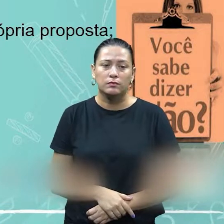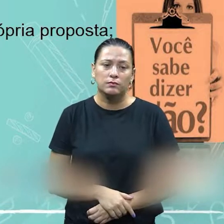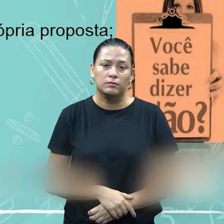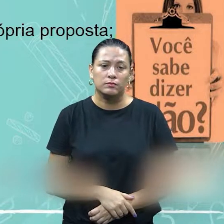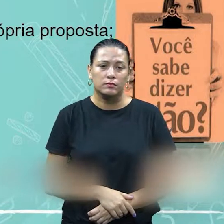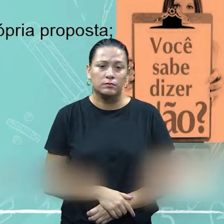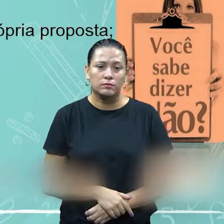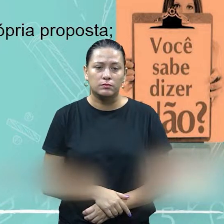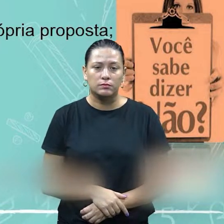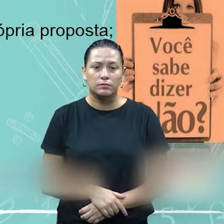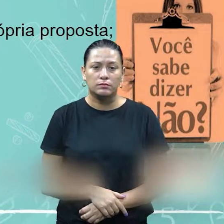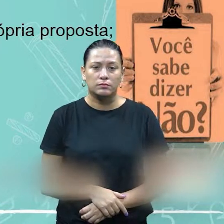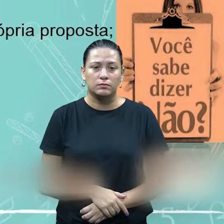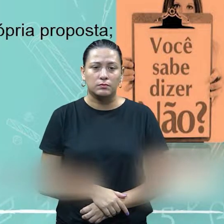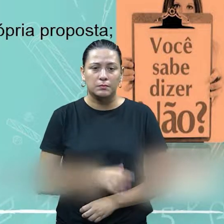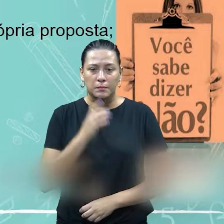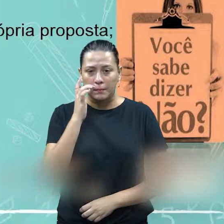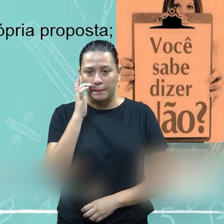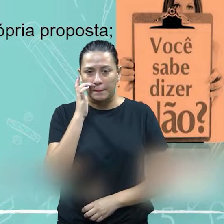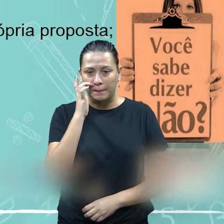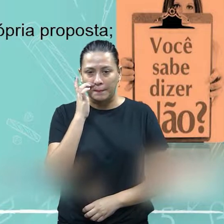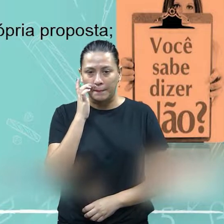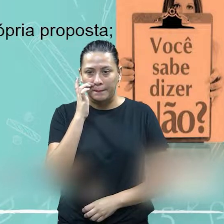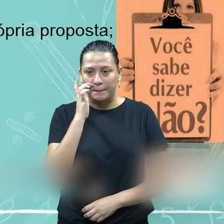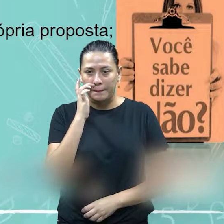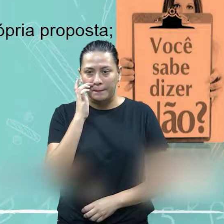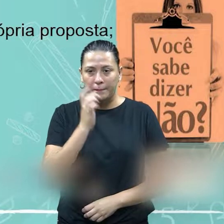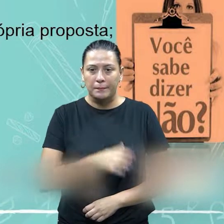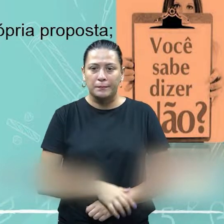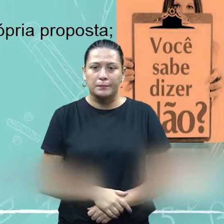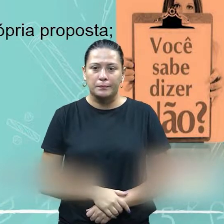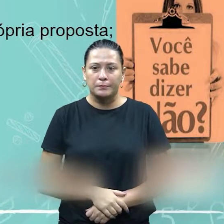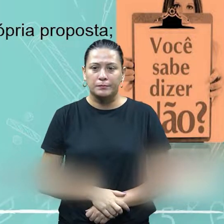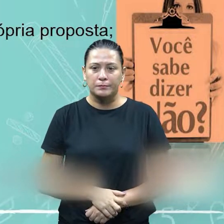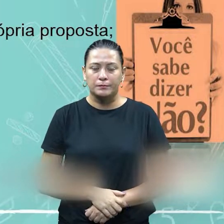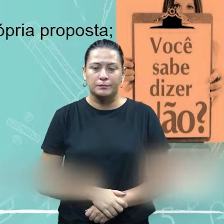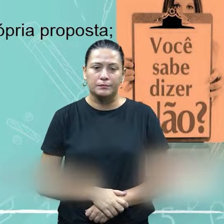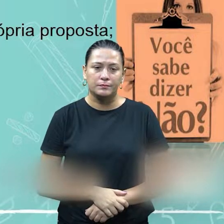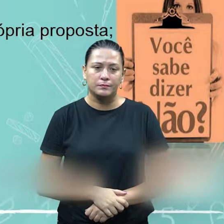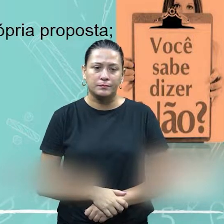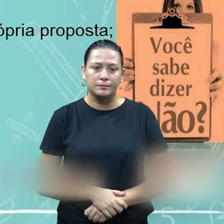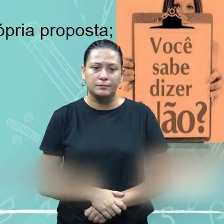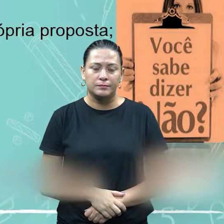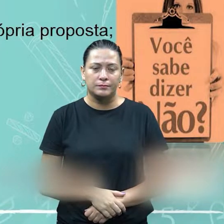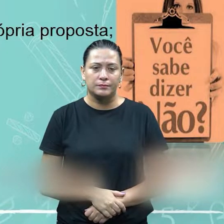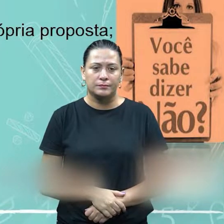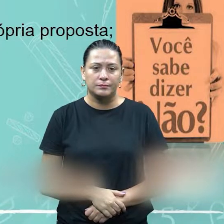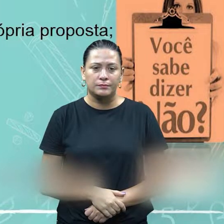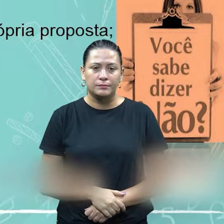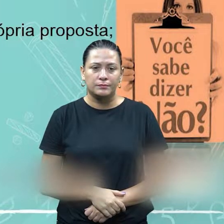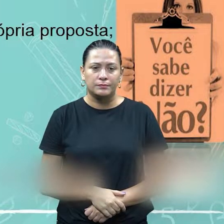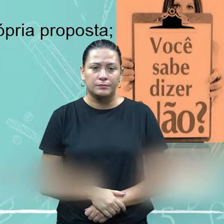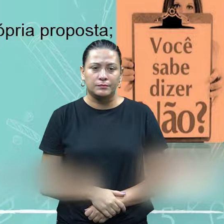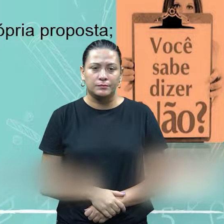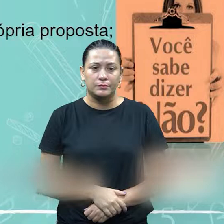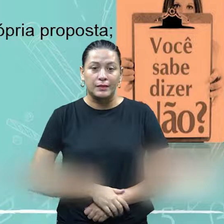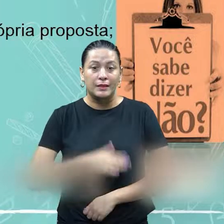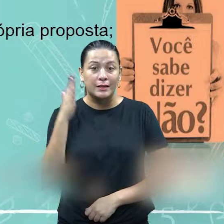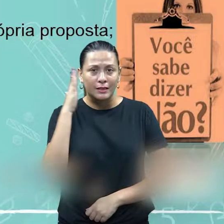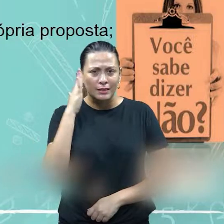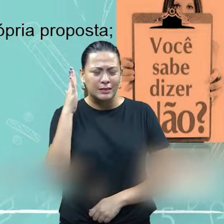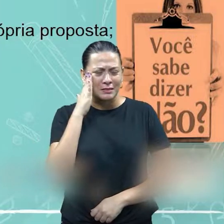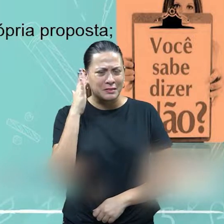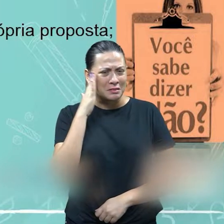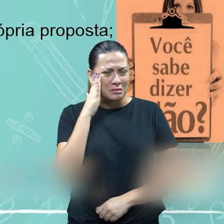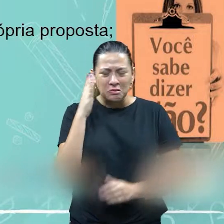questão, né, que esse negócio do negociador que ele deve ter acima de tudo, no caso que é compreender, né, o contexto da negociação, é compreender o que não